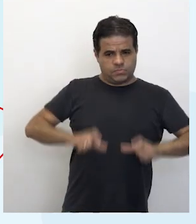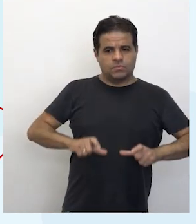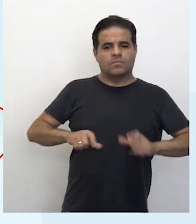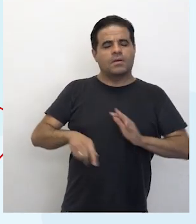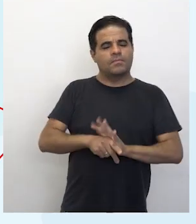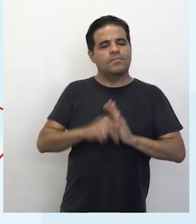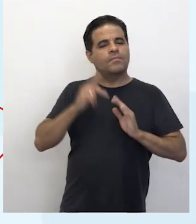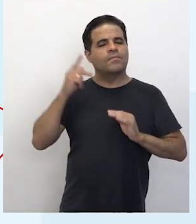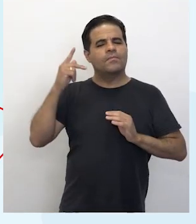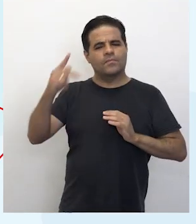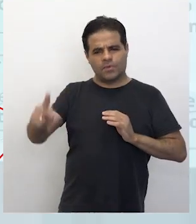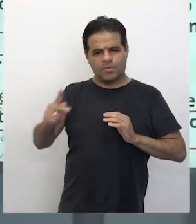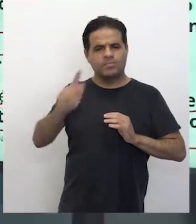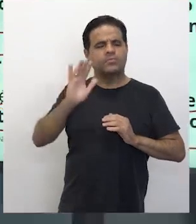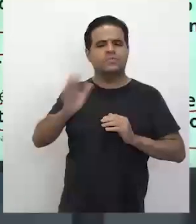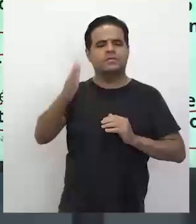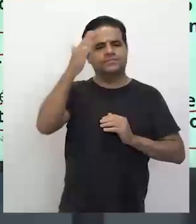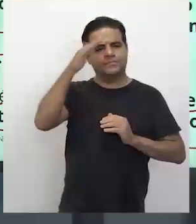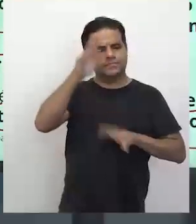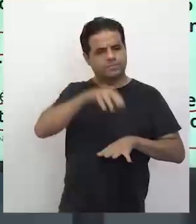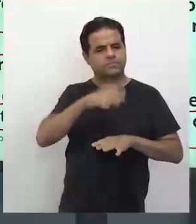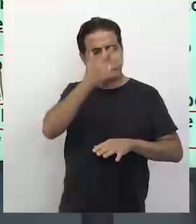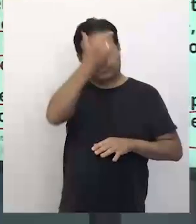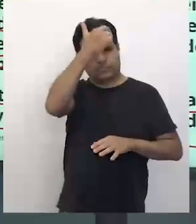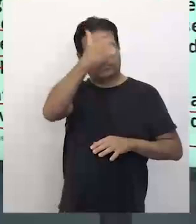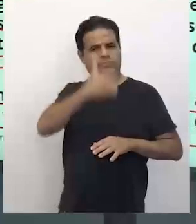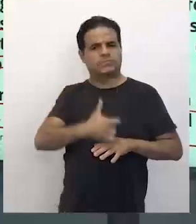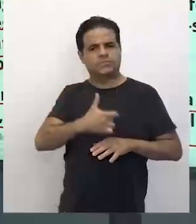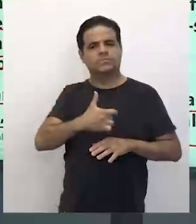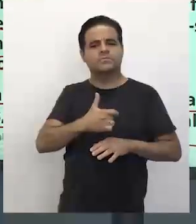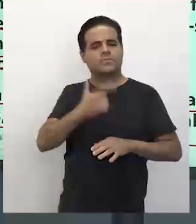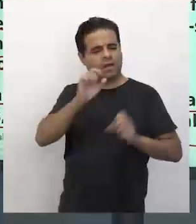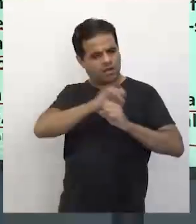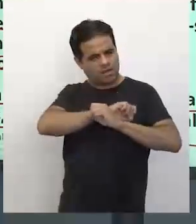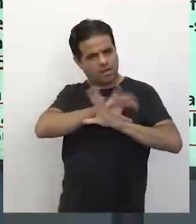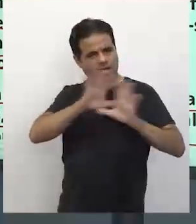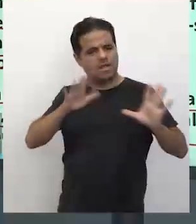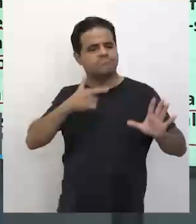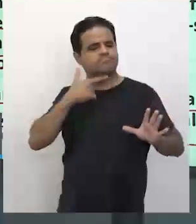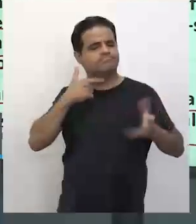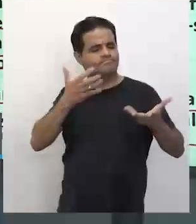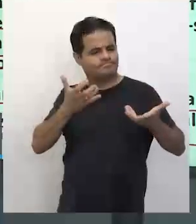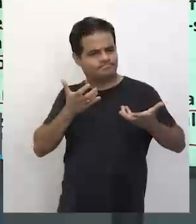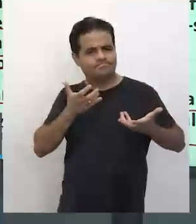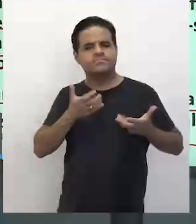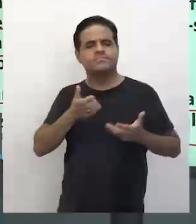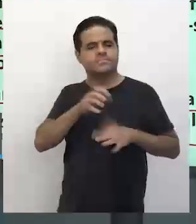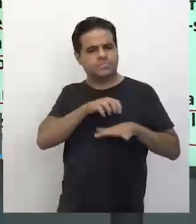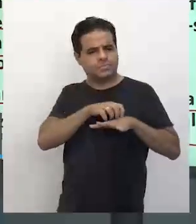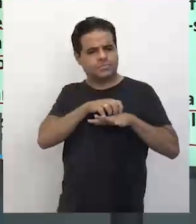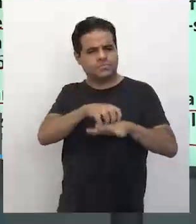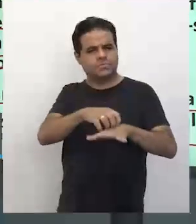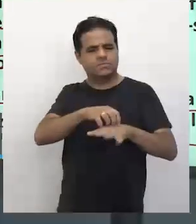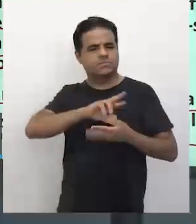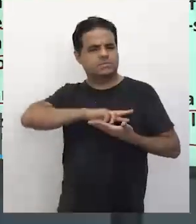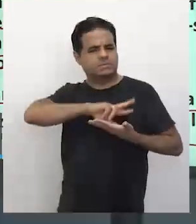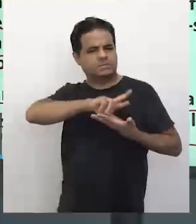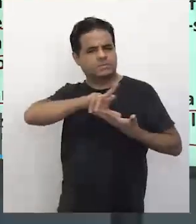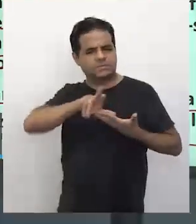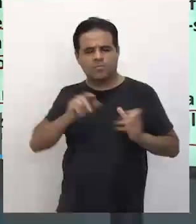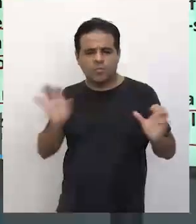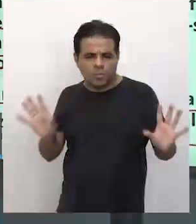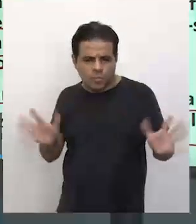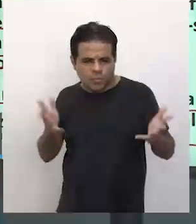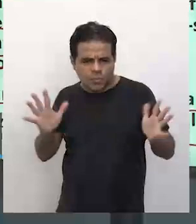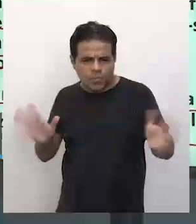Pronto. Já entendemos. O turista é uma figura muito clara, é uma figura desejada. O turismo aí tem uma série de incentivos